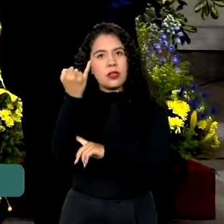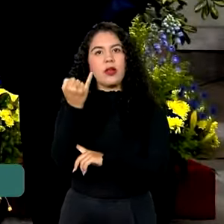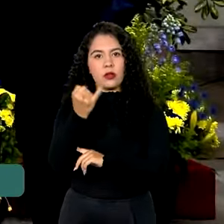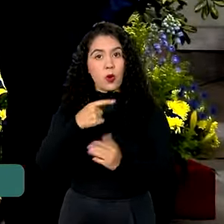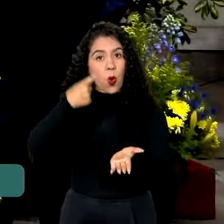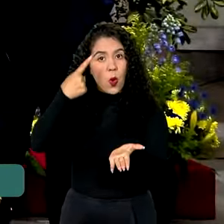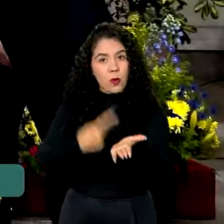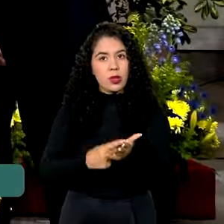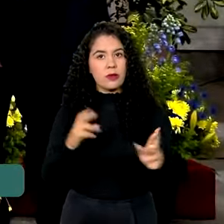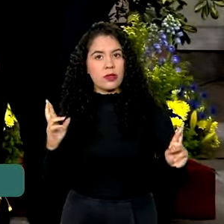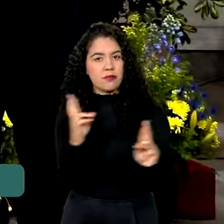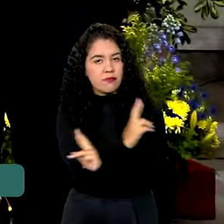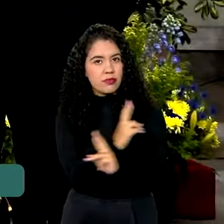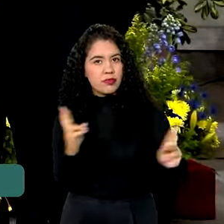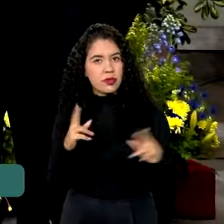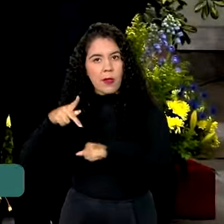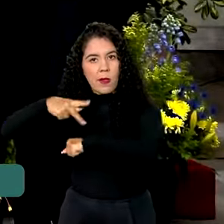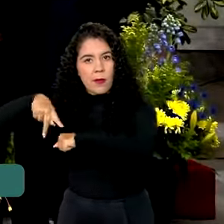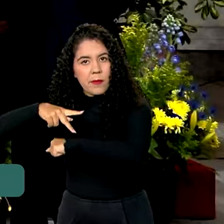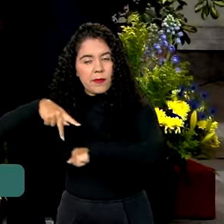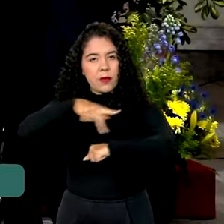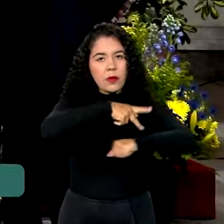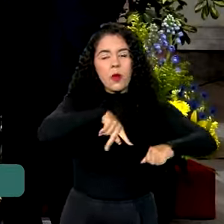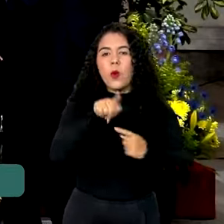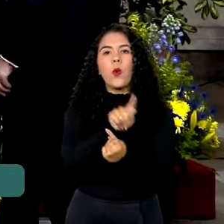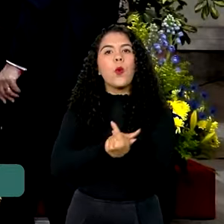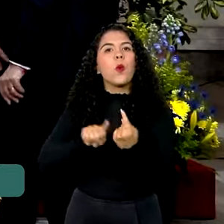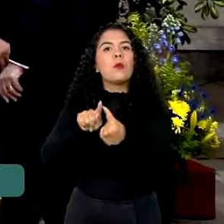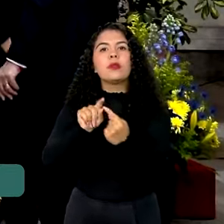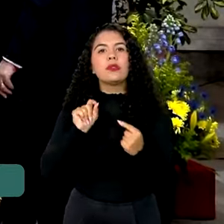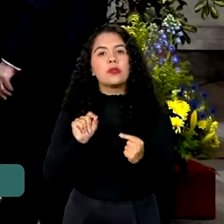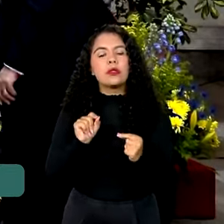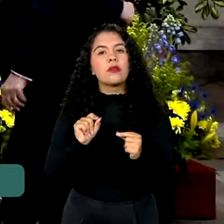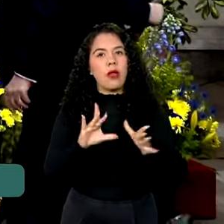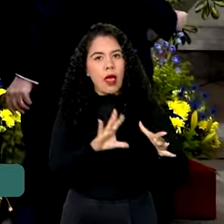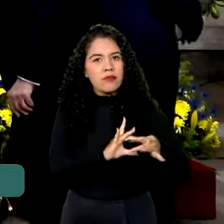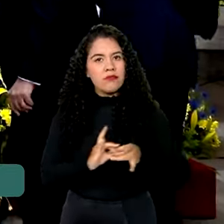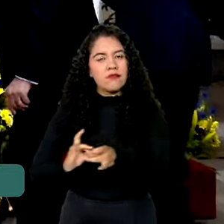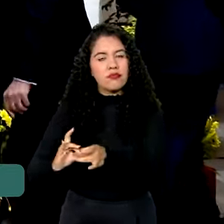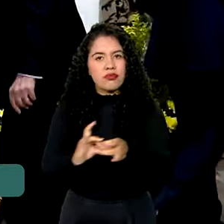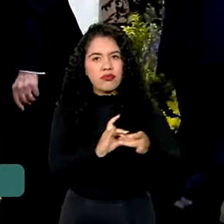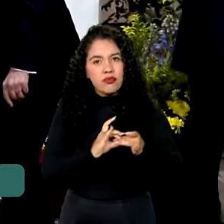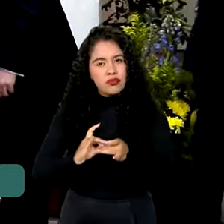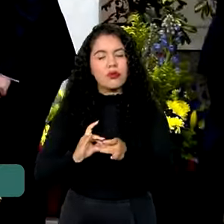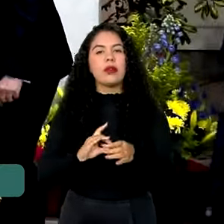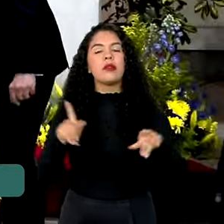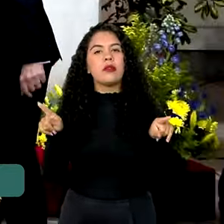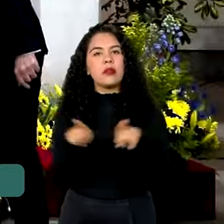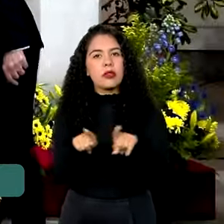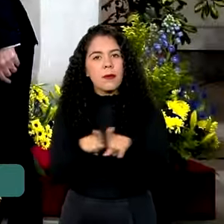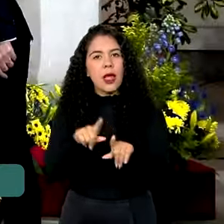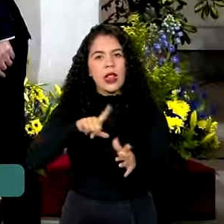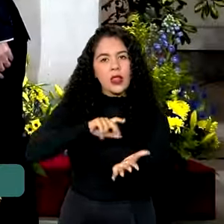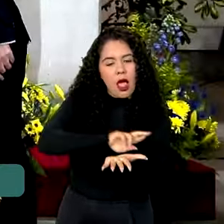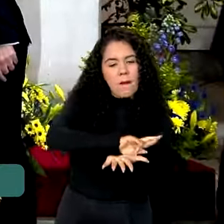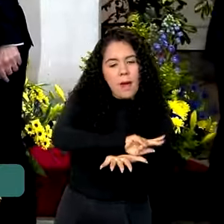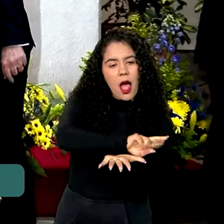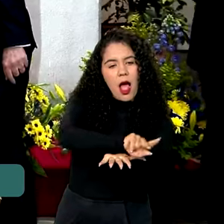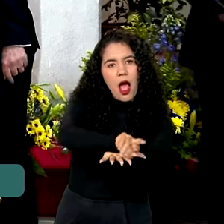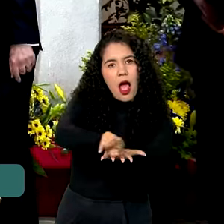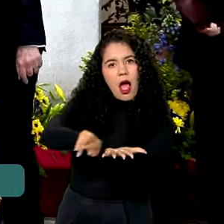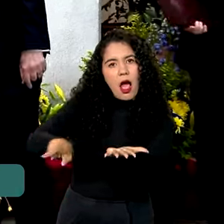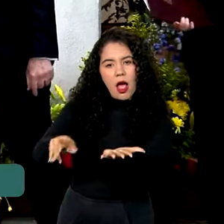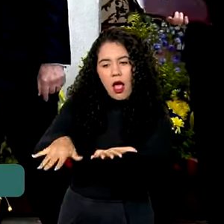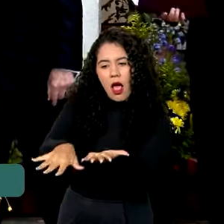O objetivo do encontro é expandir laços entre os dois parceiros e diversificar as atividades